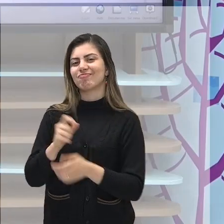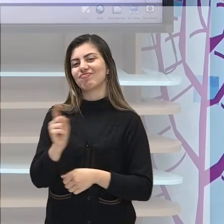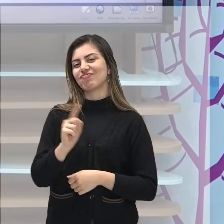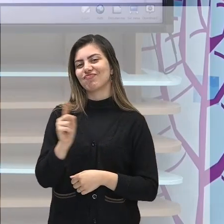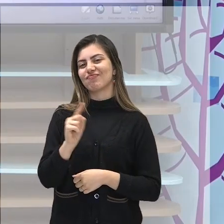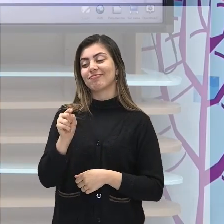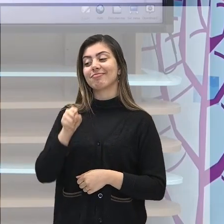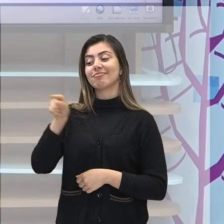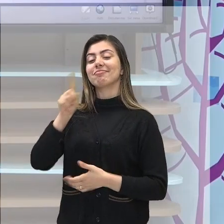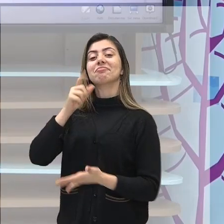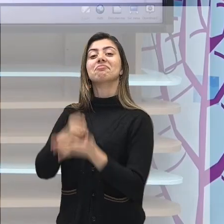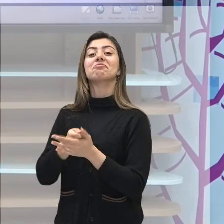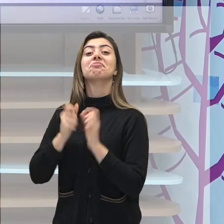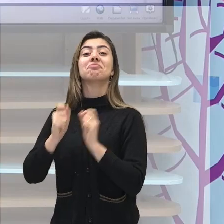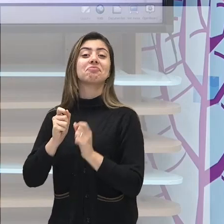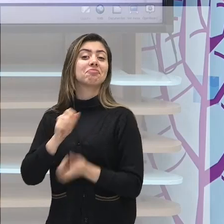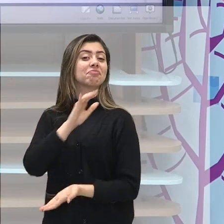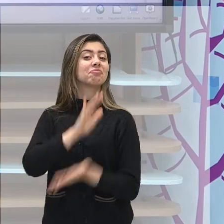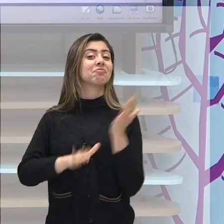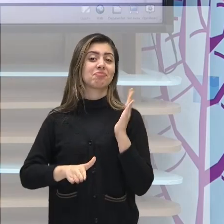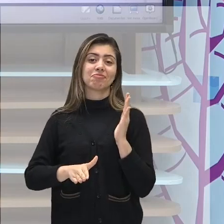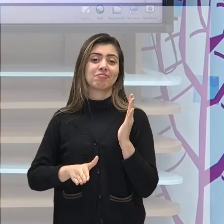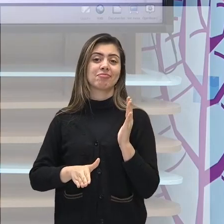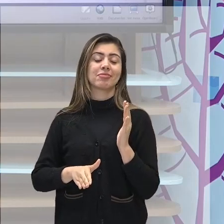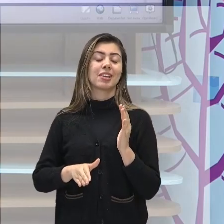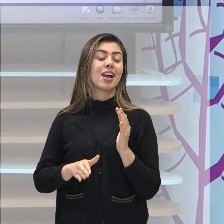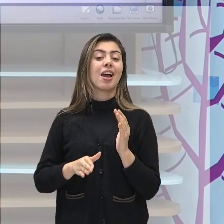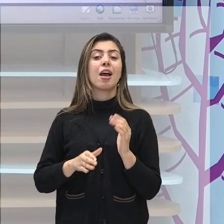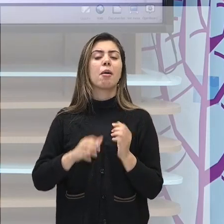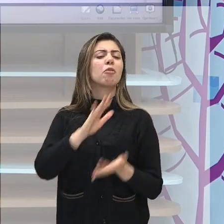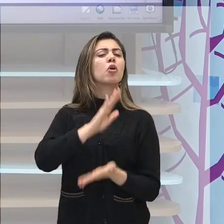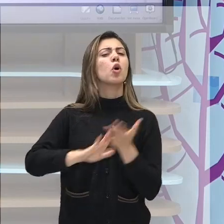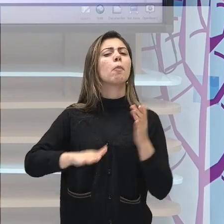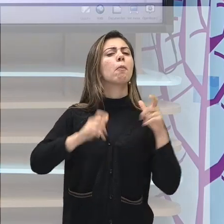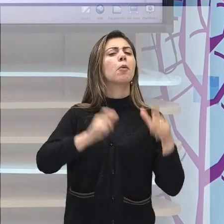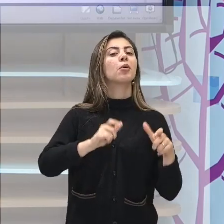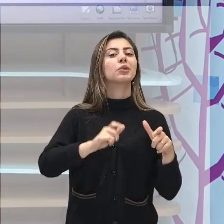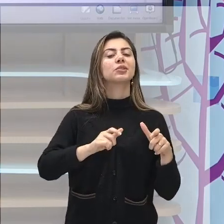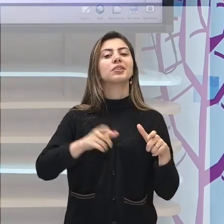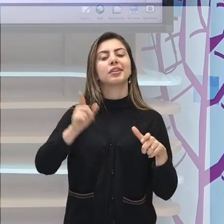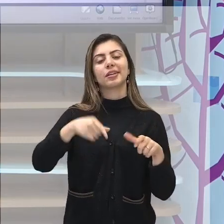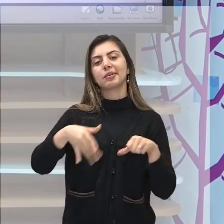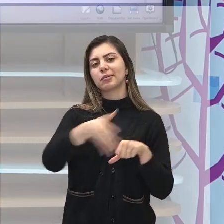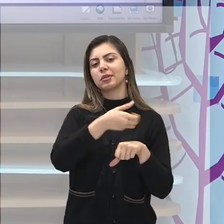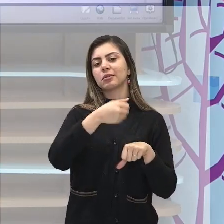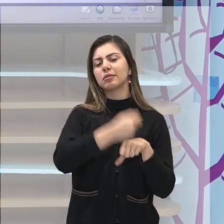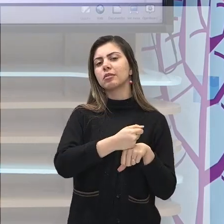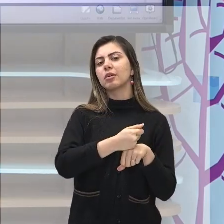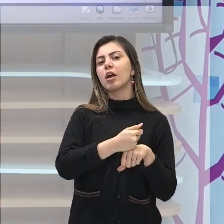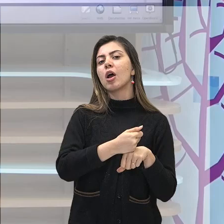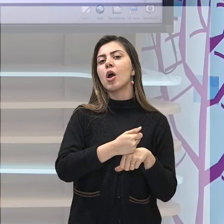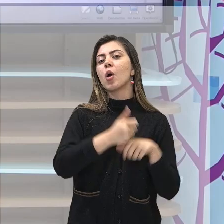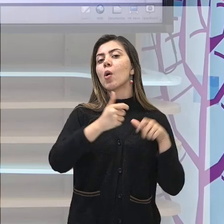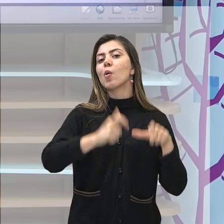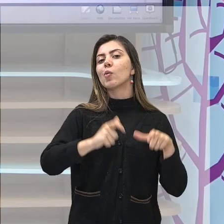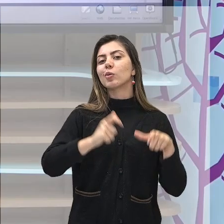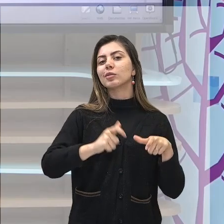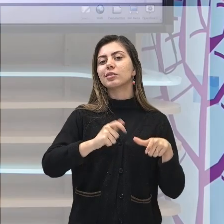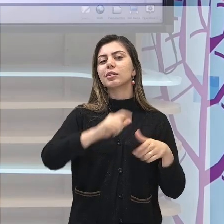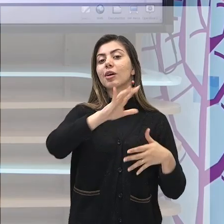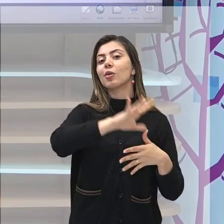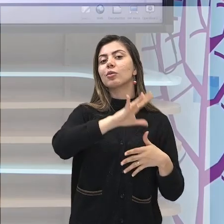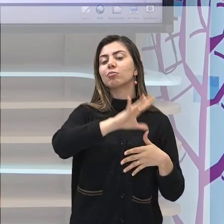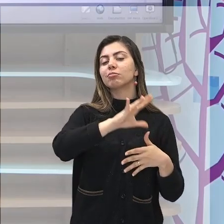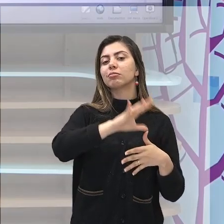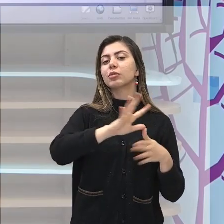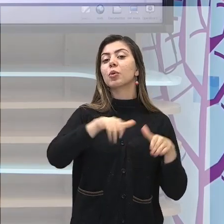fugir e ir para a sua colônia, que estava no outro continente. Que colônia